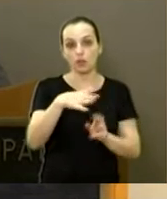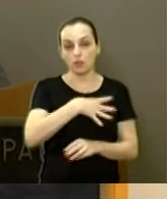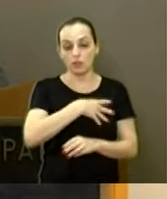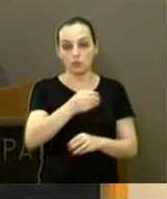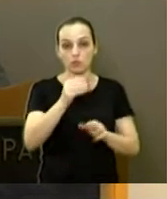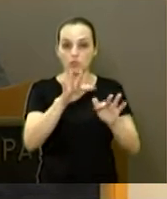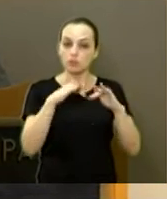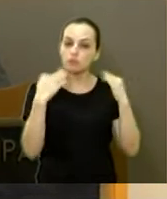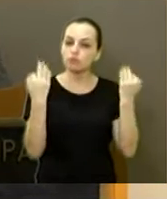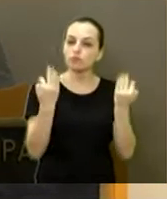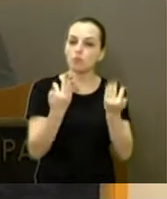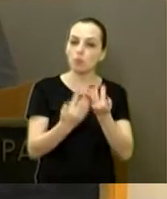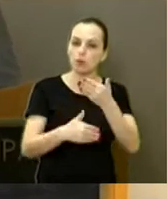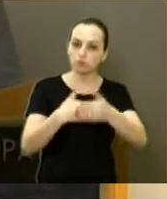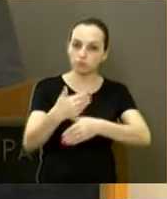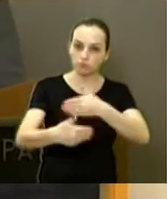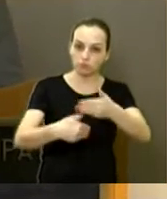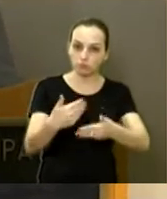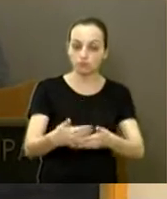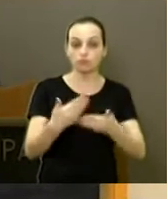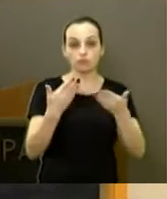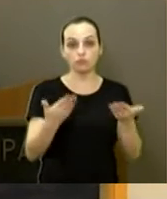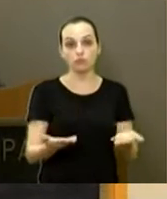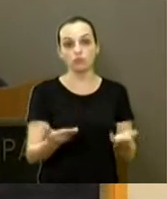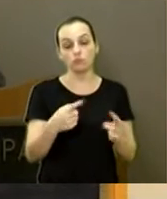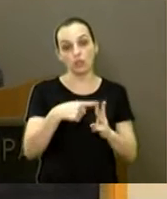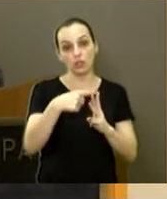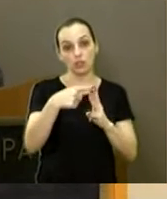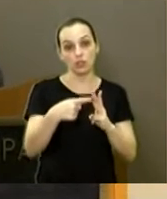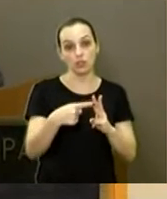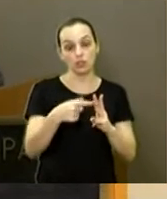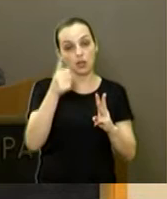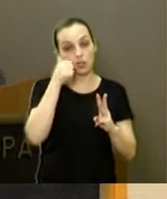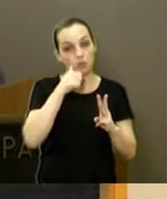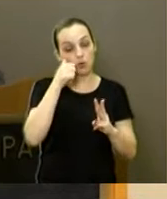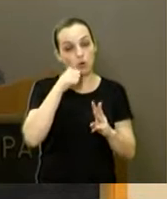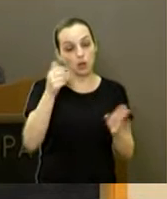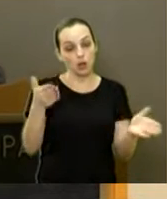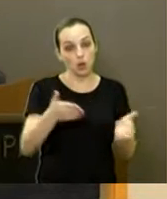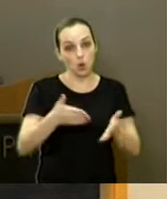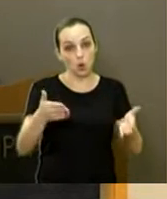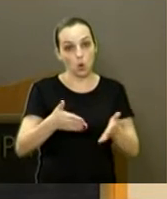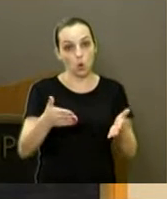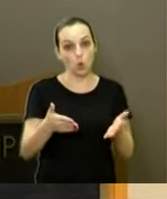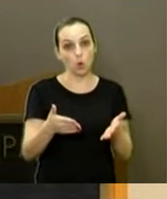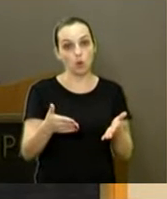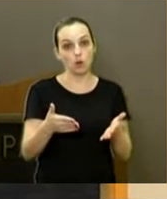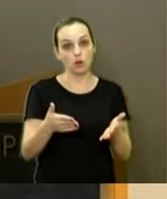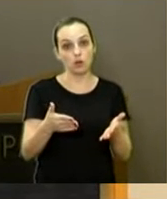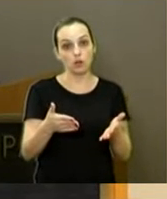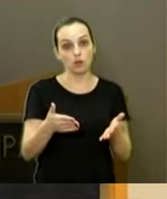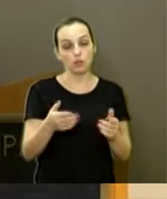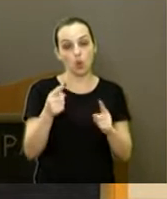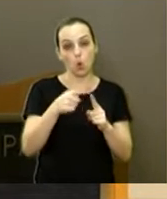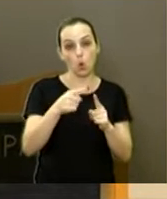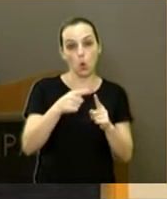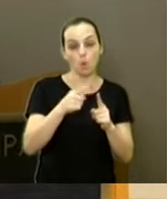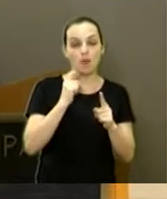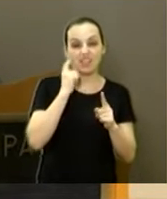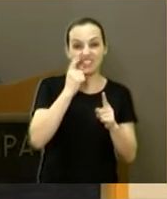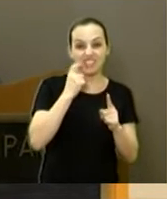Enfim, essas três meninas, hoje, uma dentista,